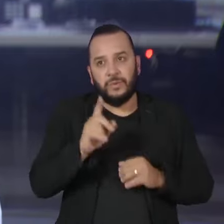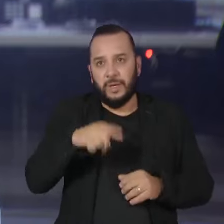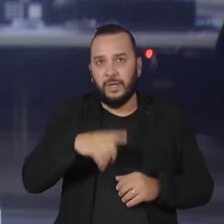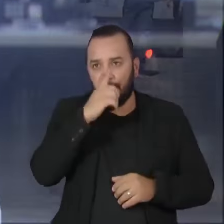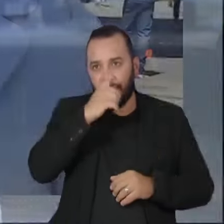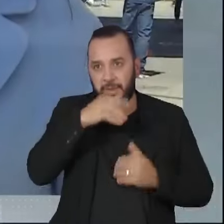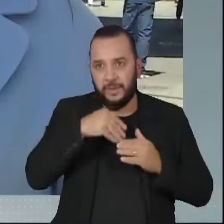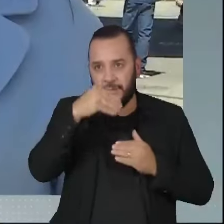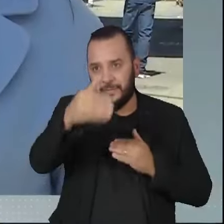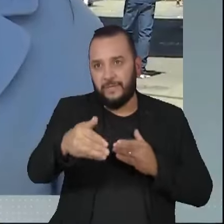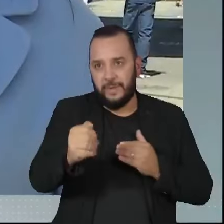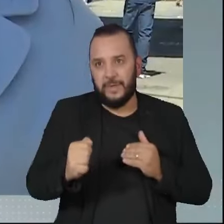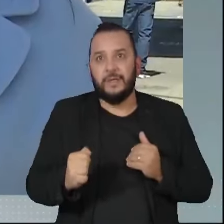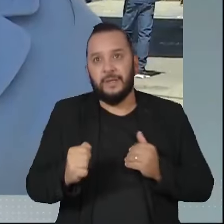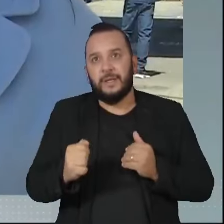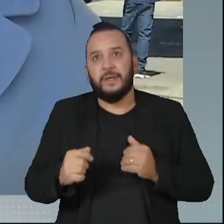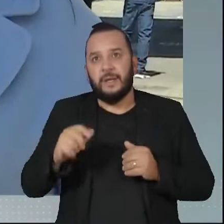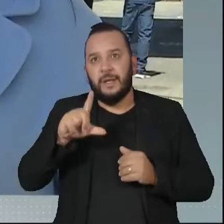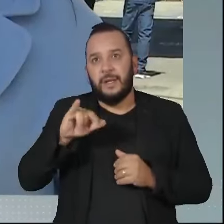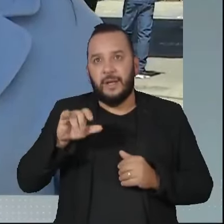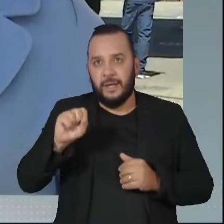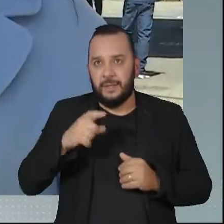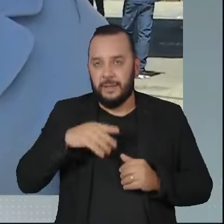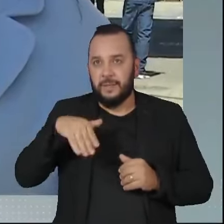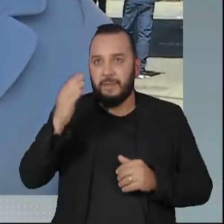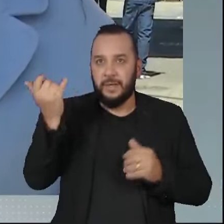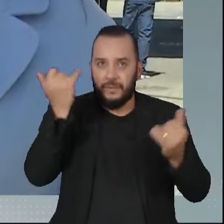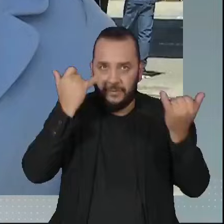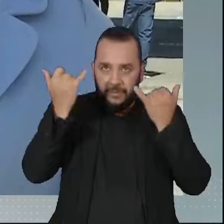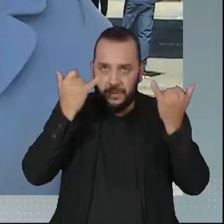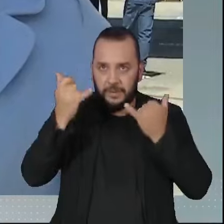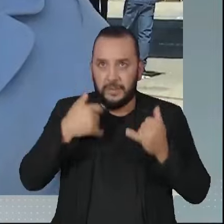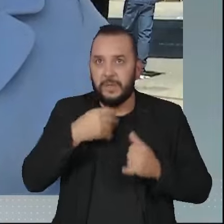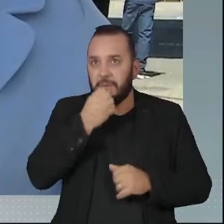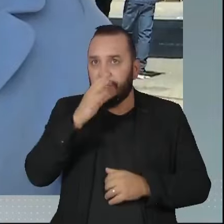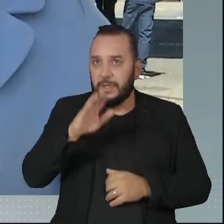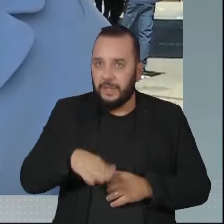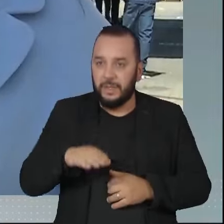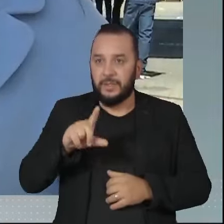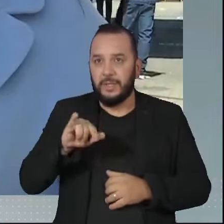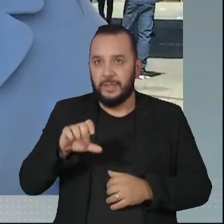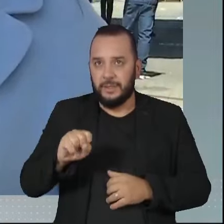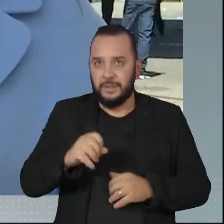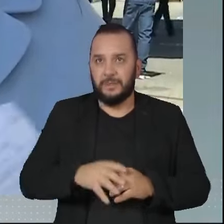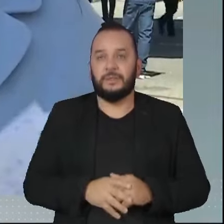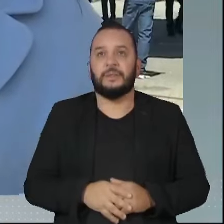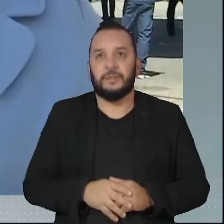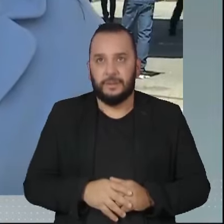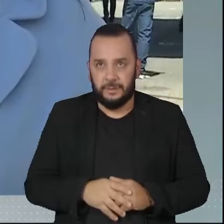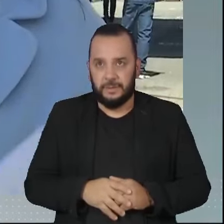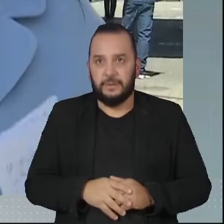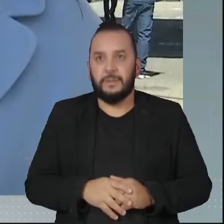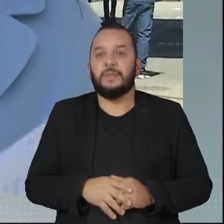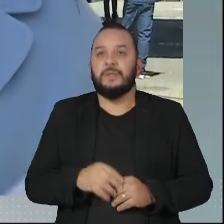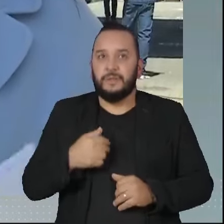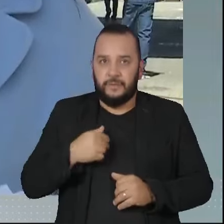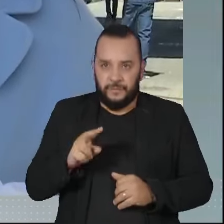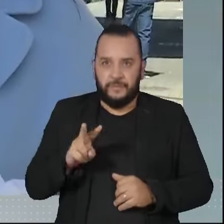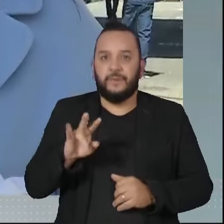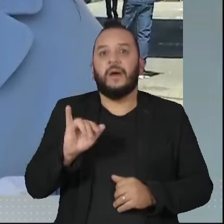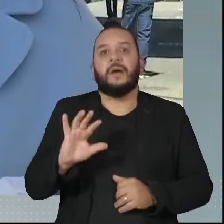repórter Laís Duarte tem mais informações sobre essa prova. Boa tarde, Laís. Concurso Nacional Unificado vai acontecer em